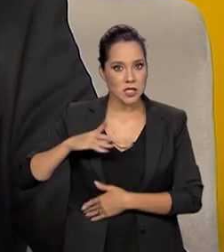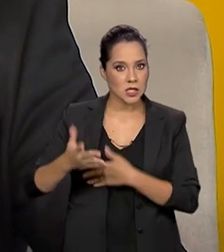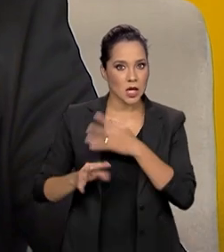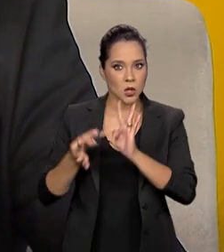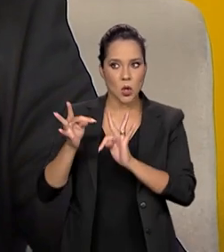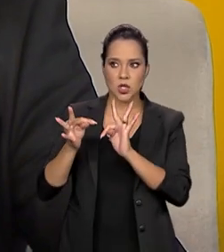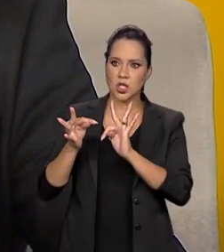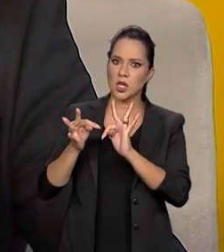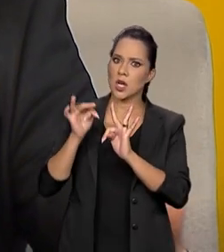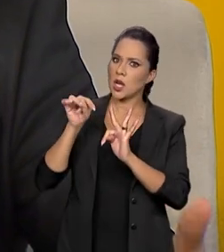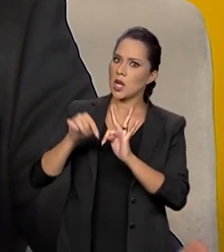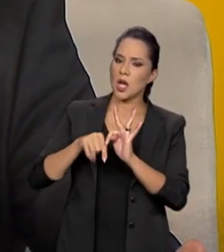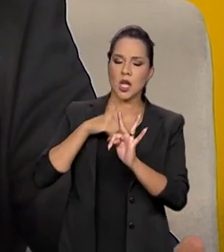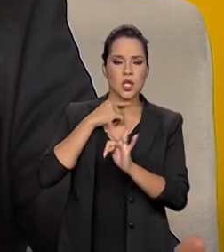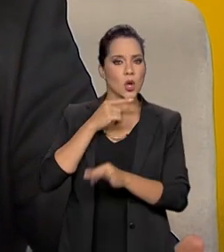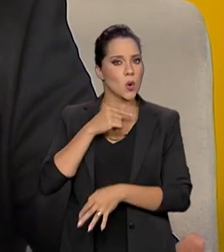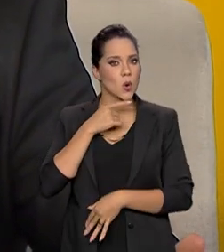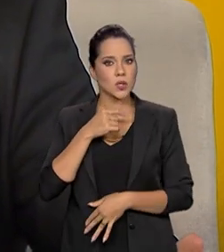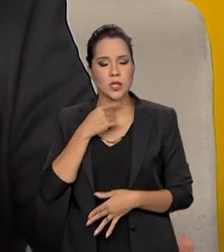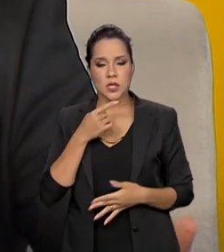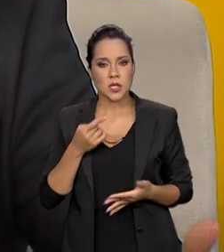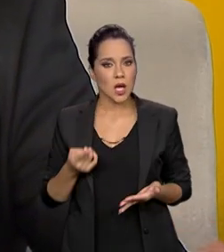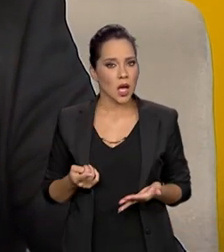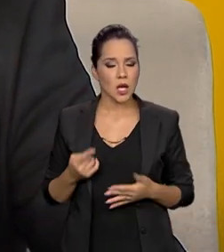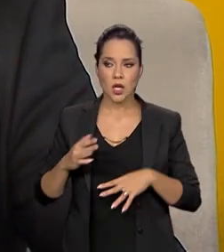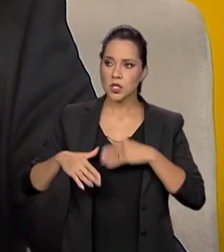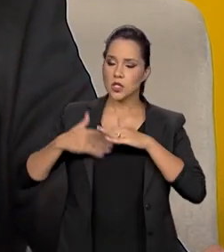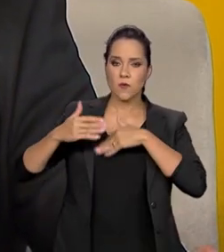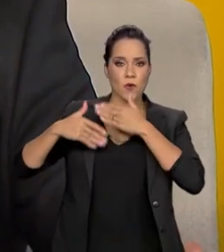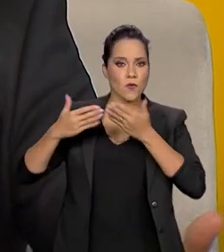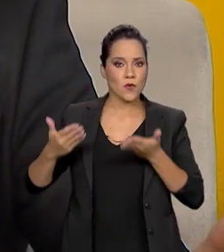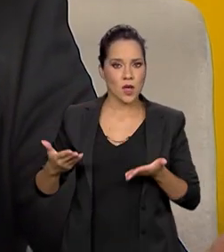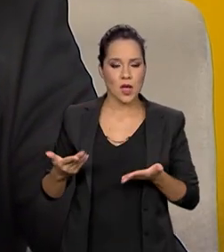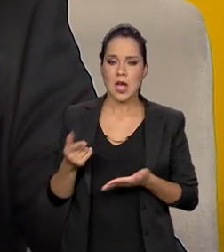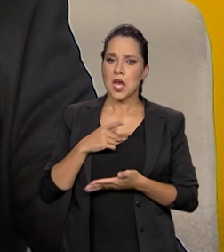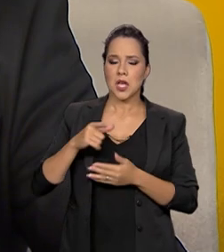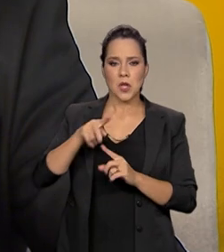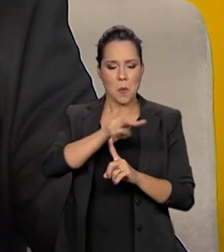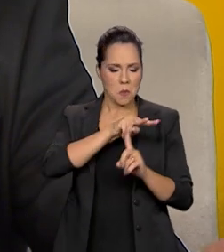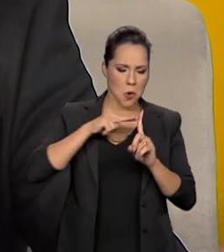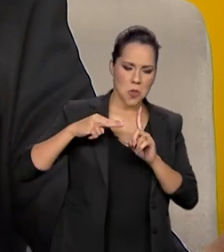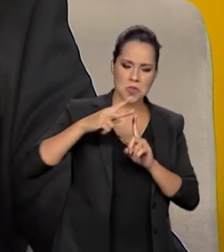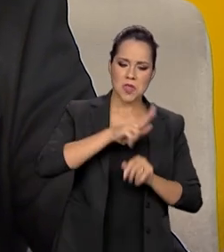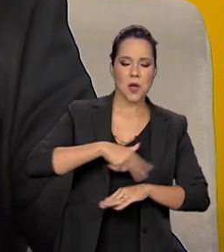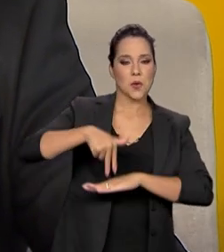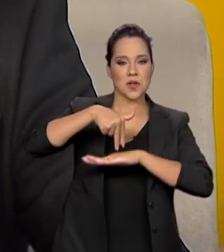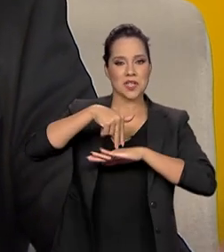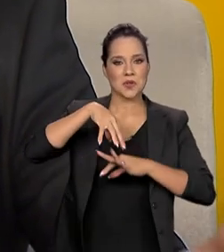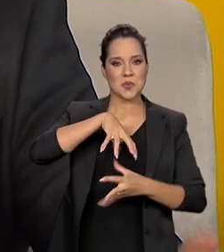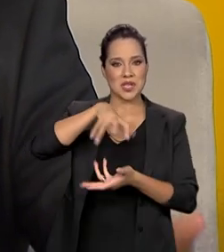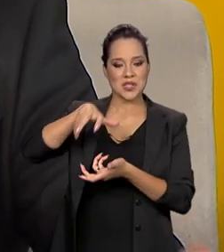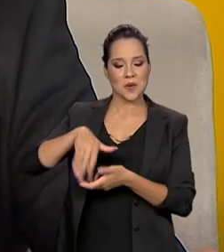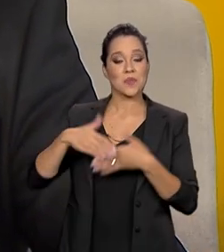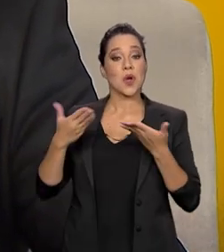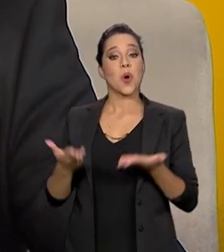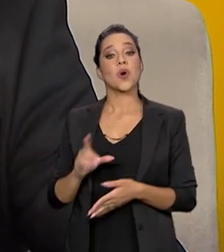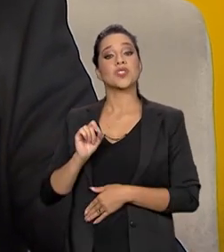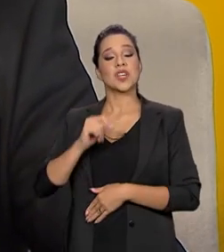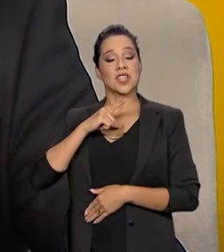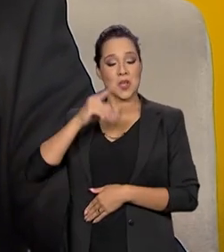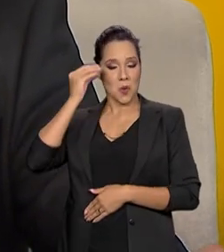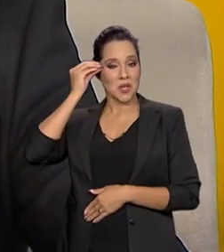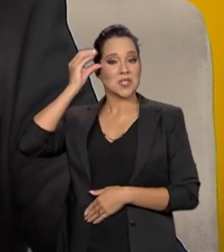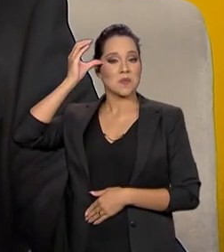ele não consegue se desenvolver e ter um protagonismo internacional. Hoje, quem detém o